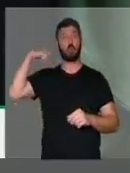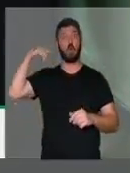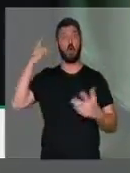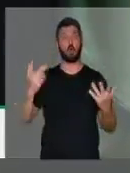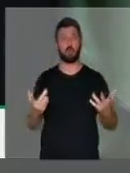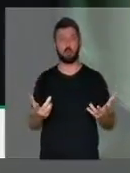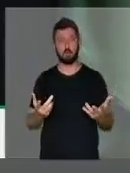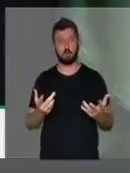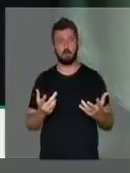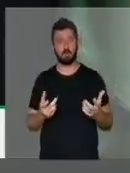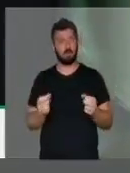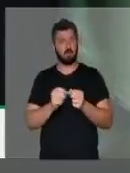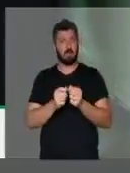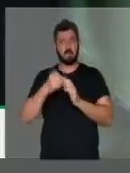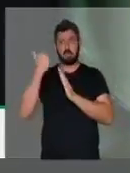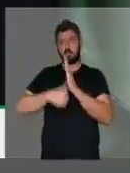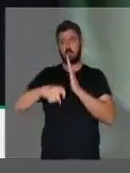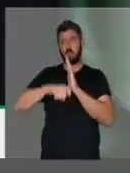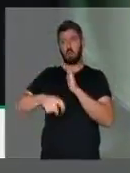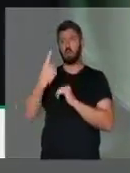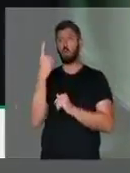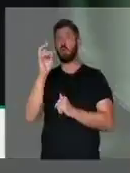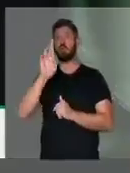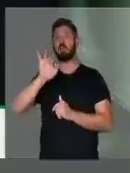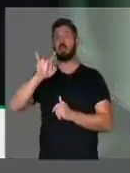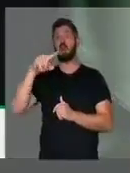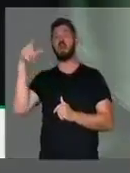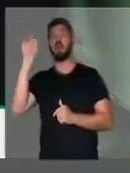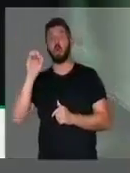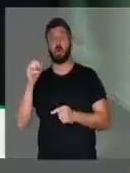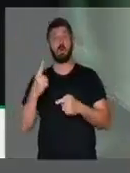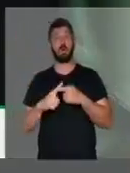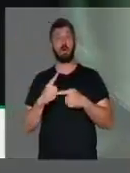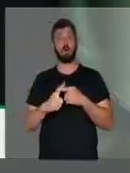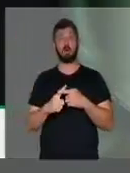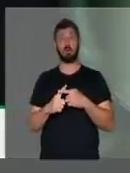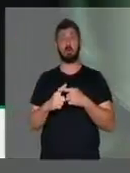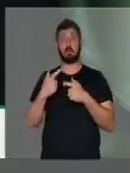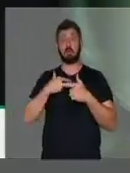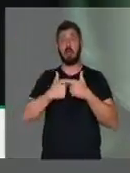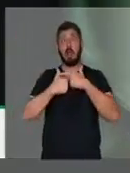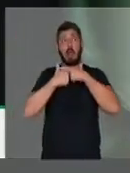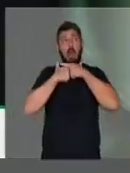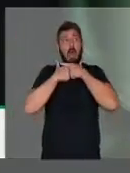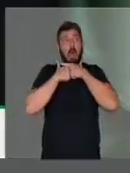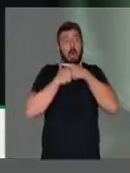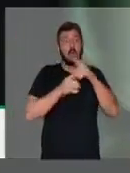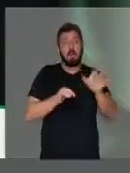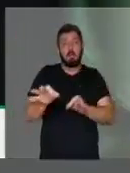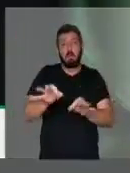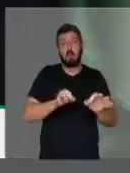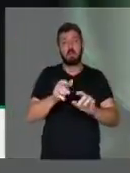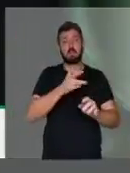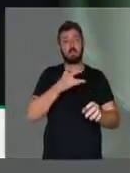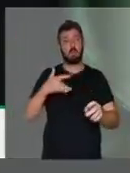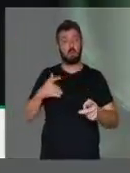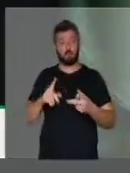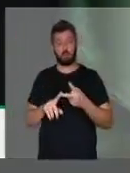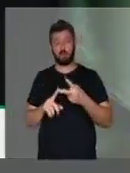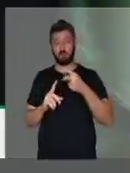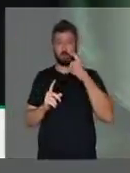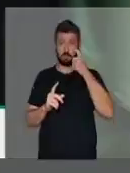doido de dar uma isenção de um trilhão, já que passa por aperto para organizar a saúde.